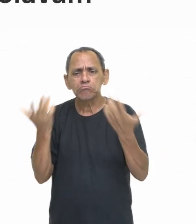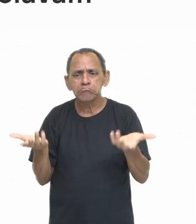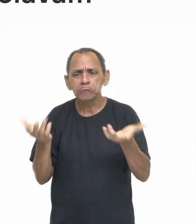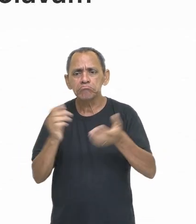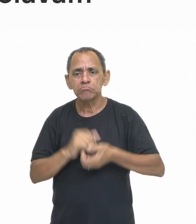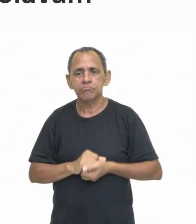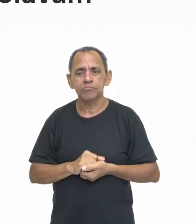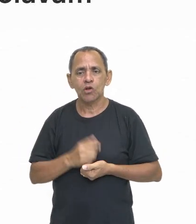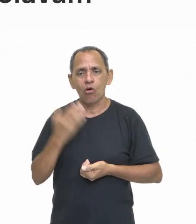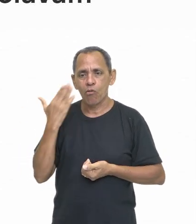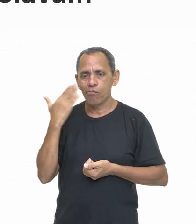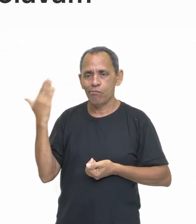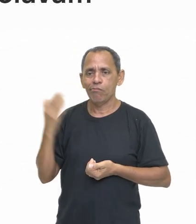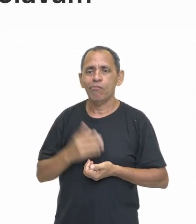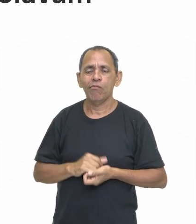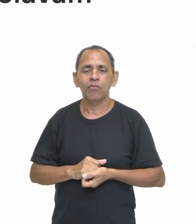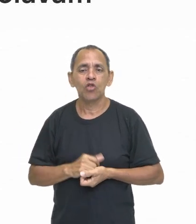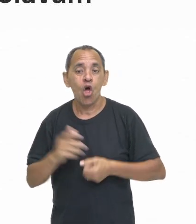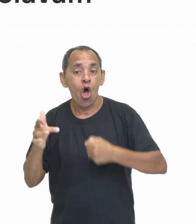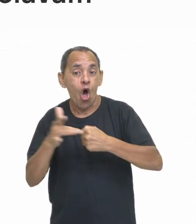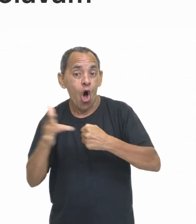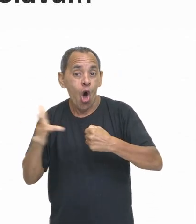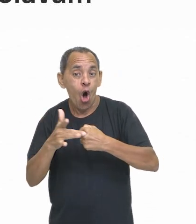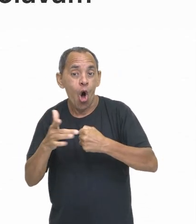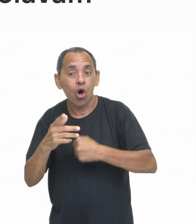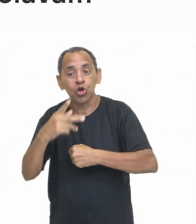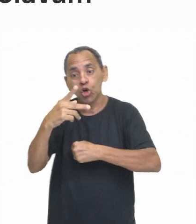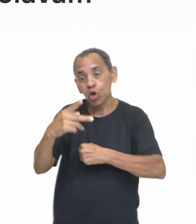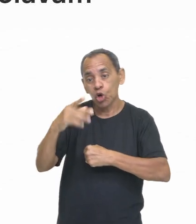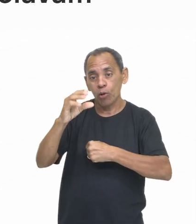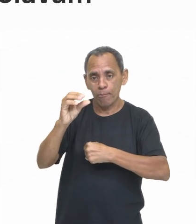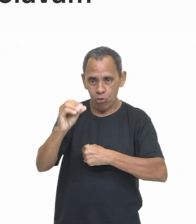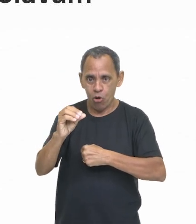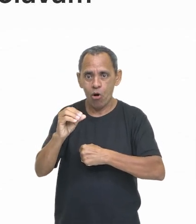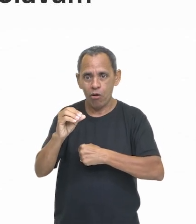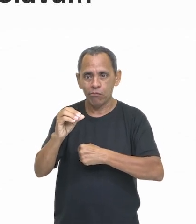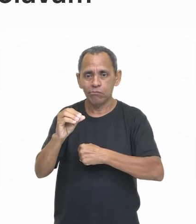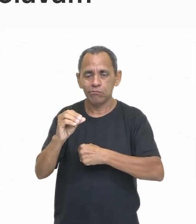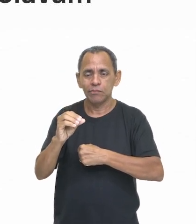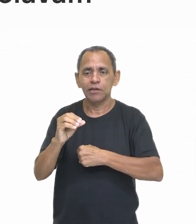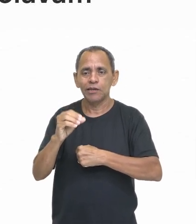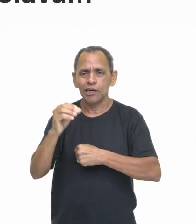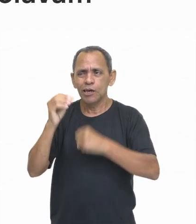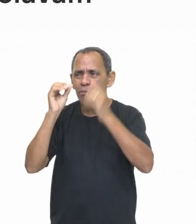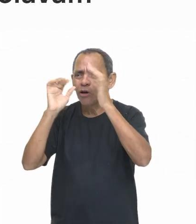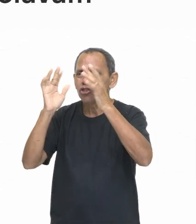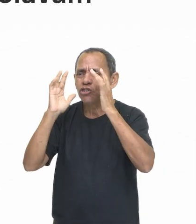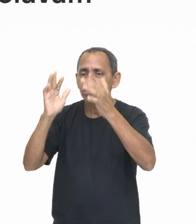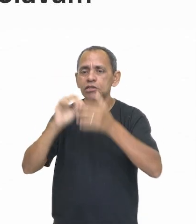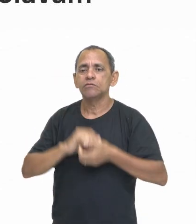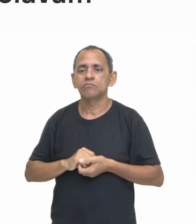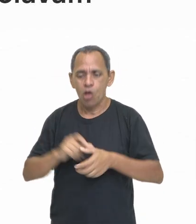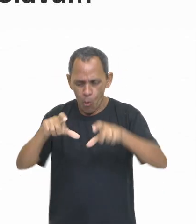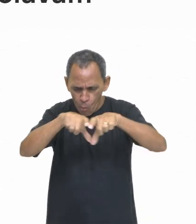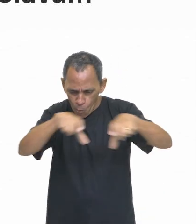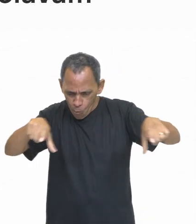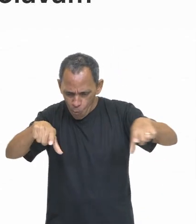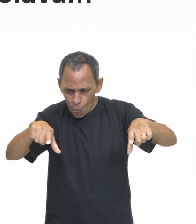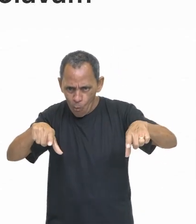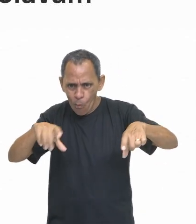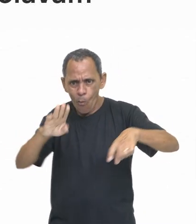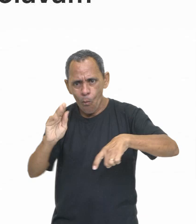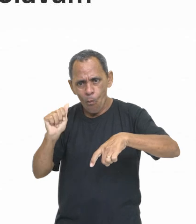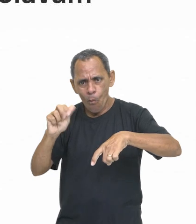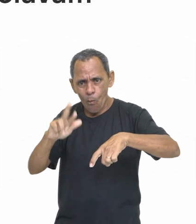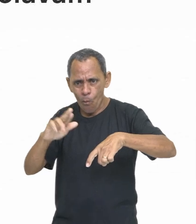pó de ouro. Até o ouro na forma de pó é caro, se você derreter, ele se junta de novo e forma uma barra. Não é? Mas é ouro,